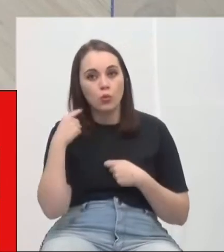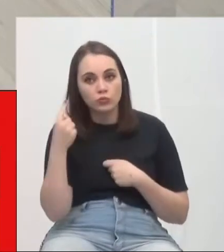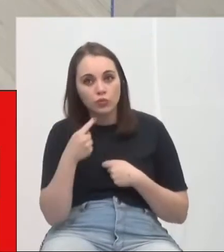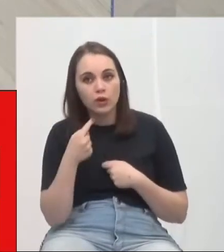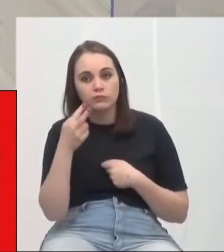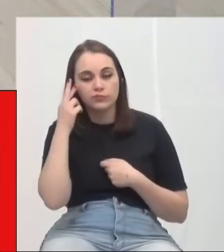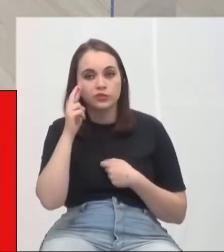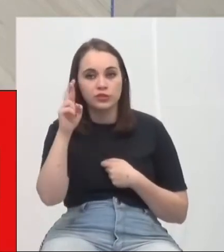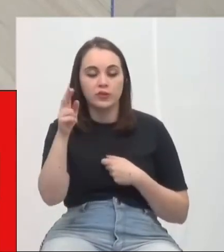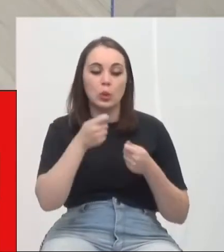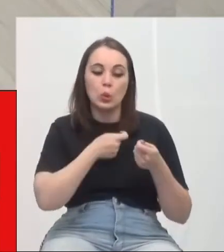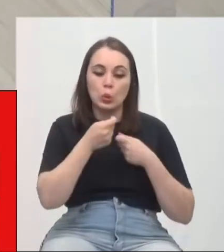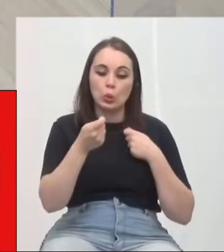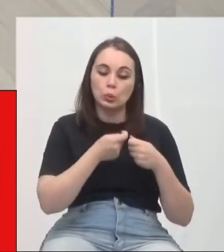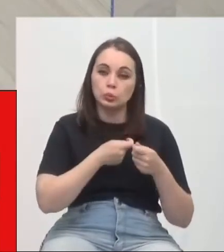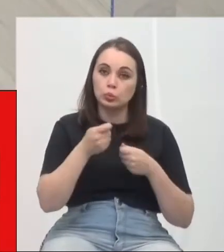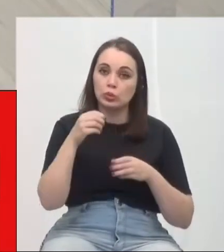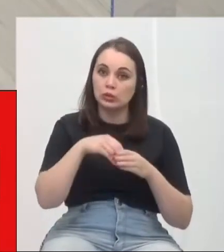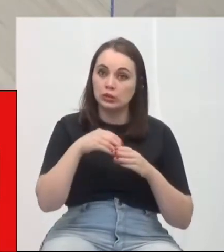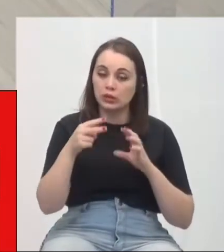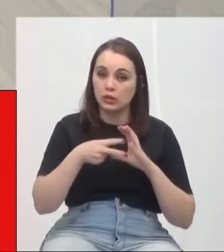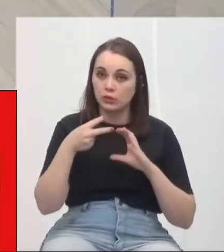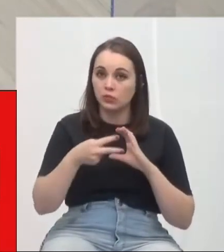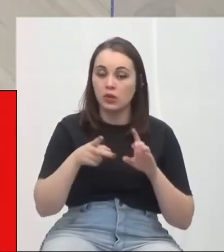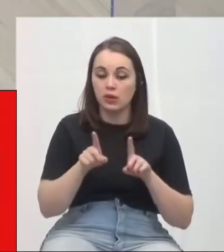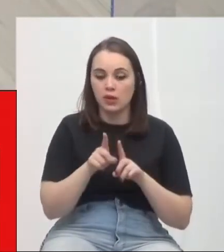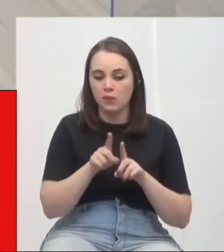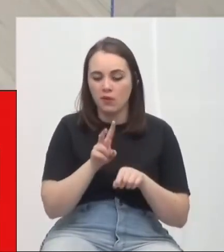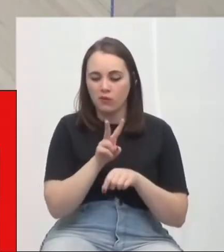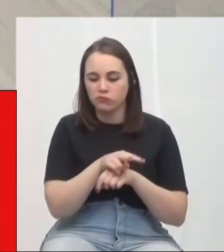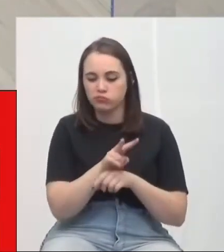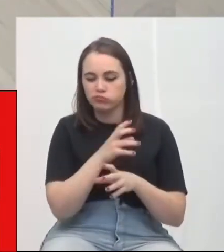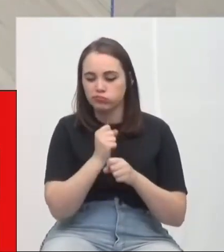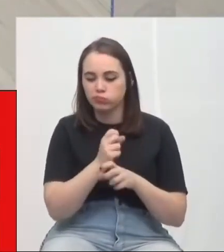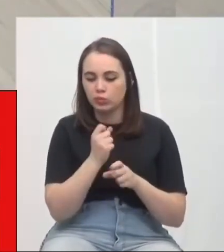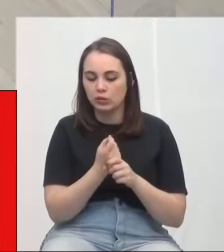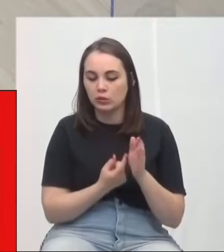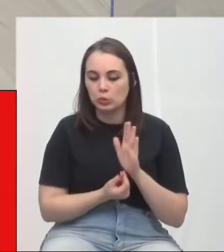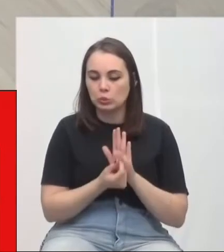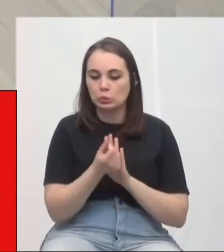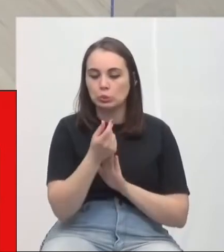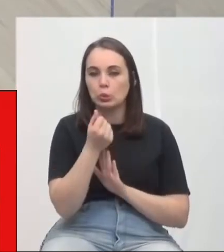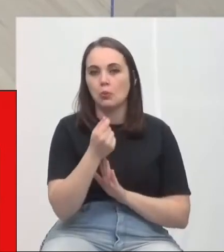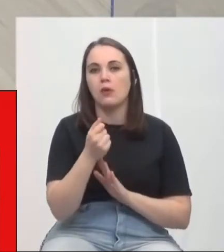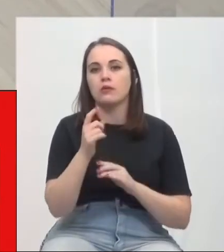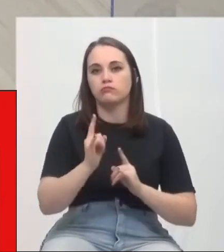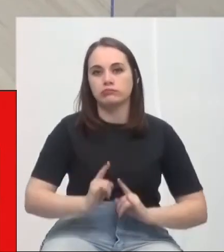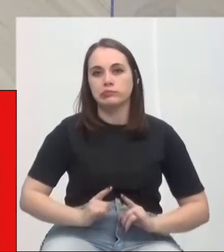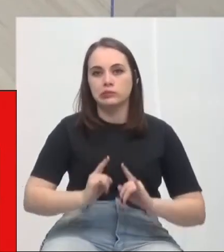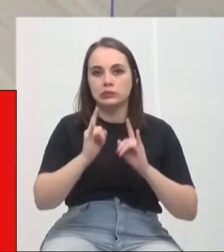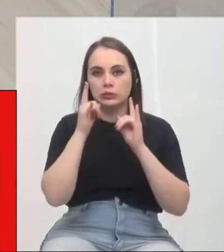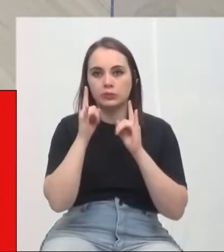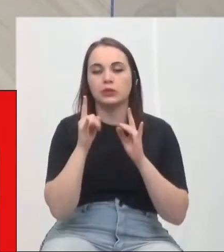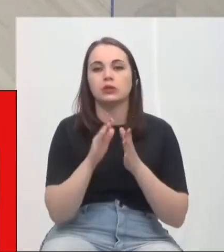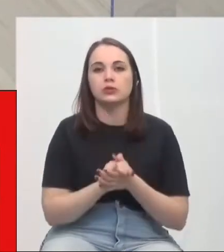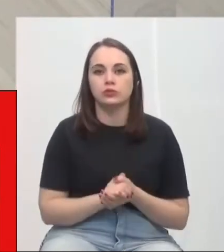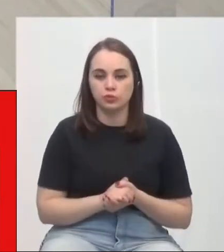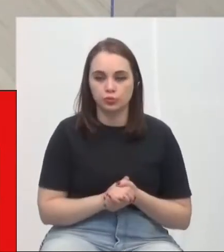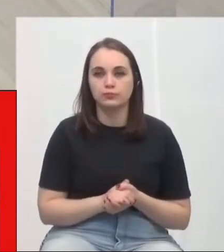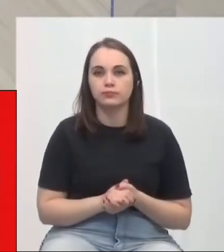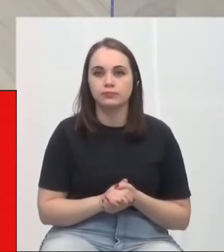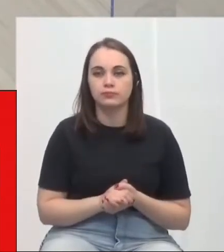chefia do controle interno, o exercício da fiscalização contábil, financeira, orçamentária, operacional e patrimonial fundamentar-se-á nos